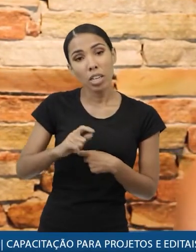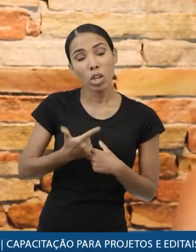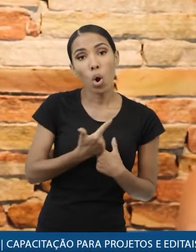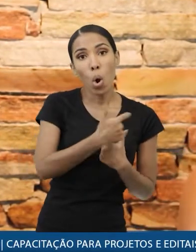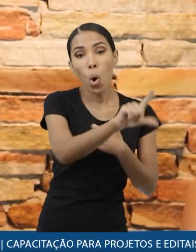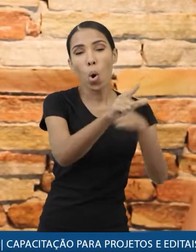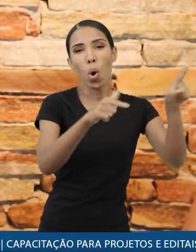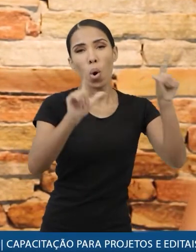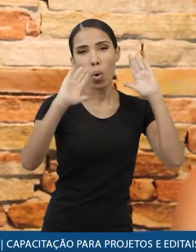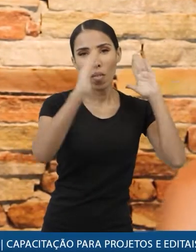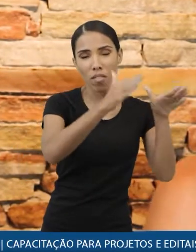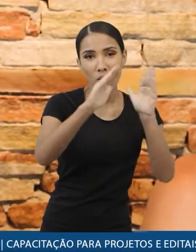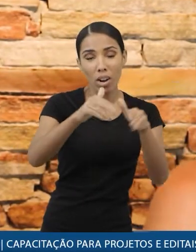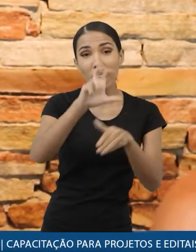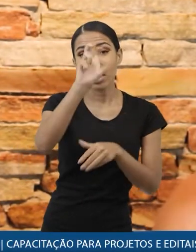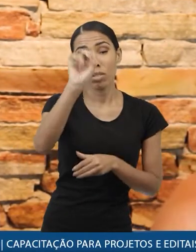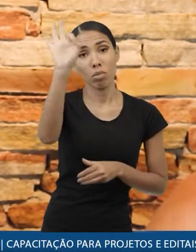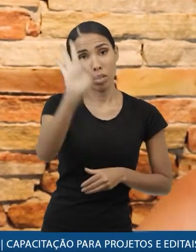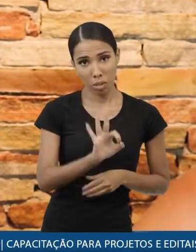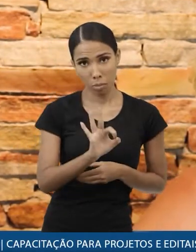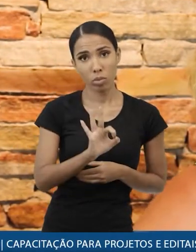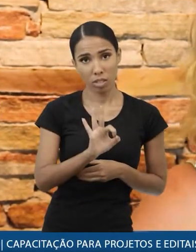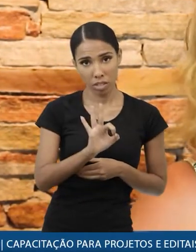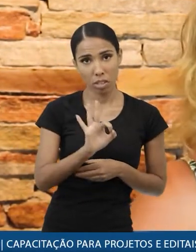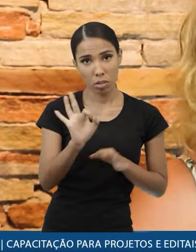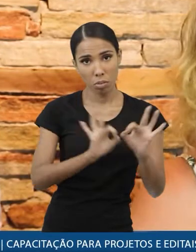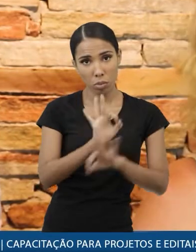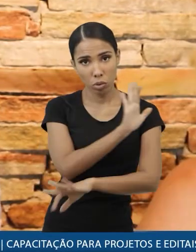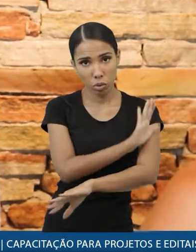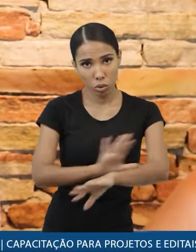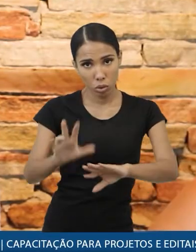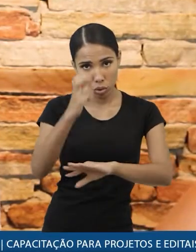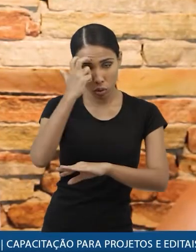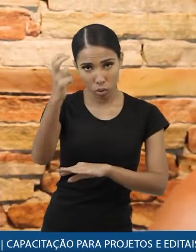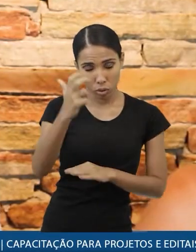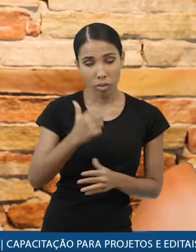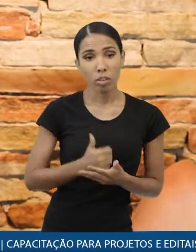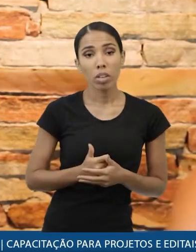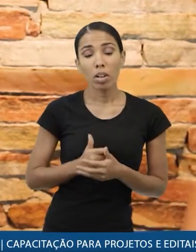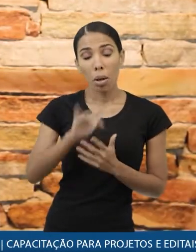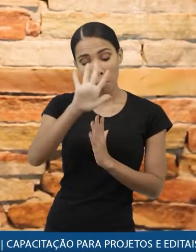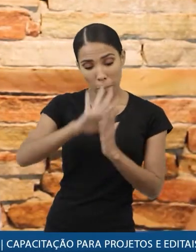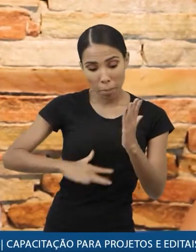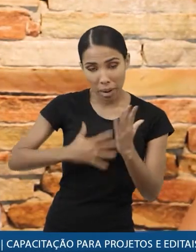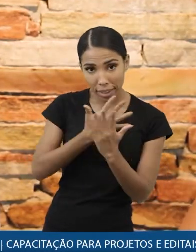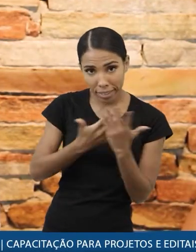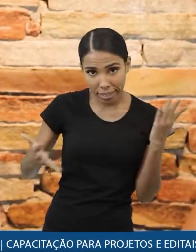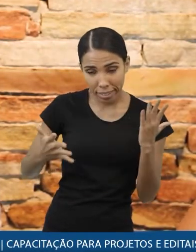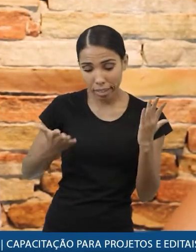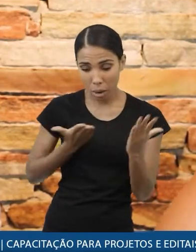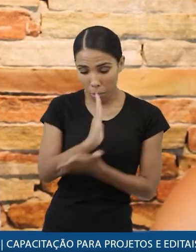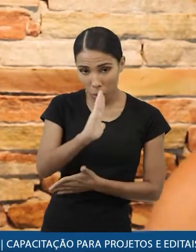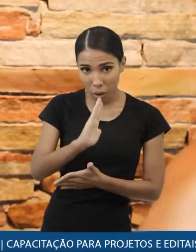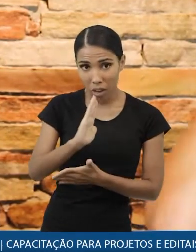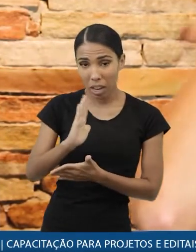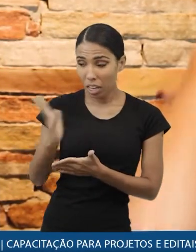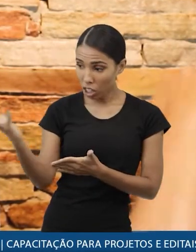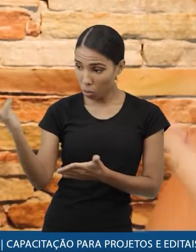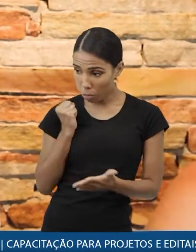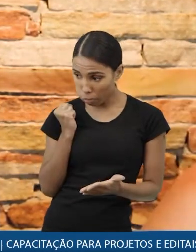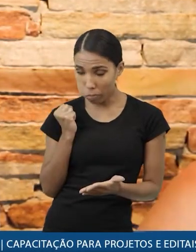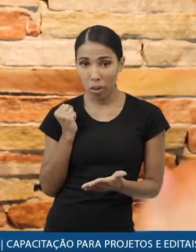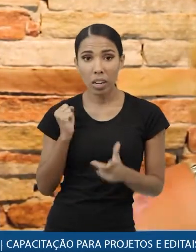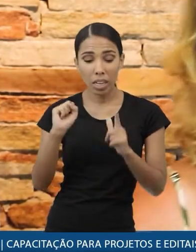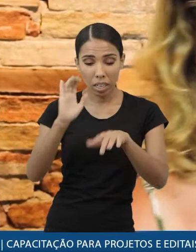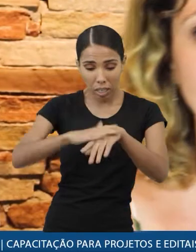parte daquele projeto 50% daquele projeto cultural então essa análise entre a planilha que foi aprovada e de fato a que foi